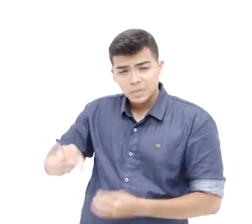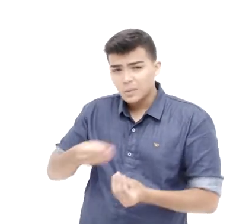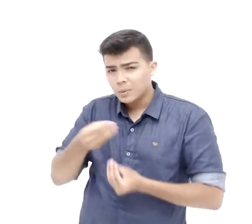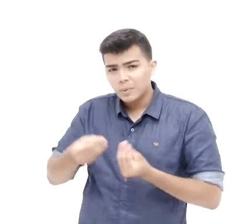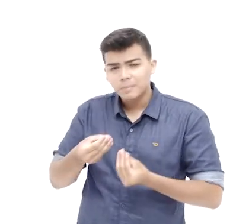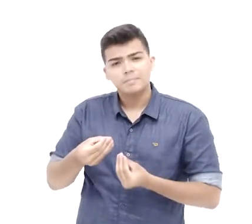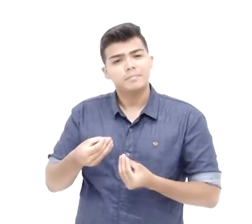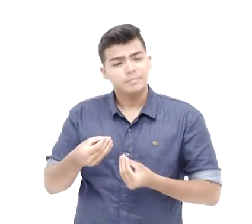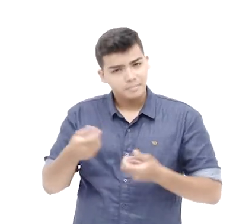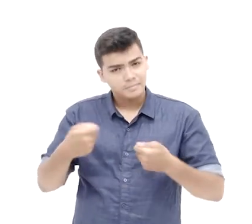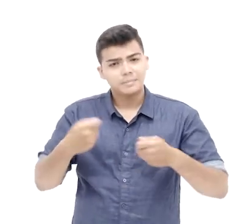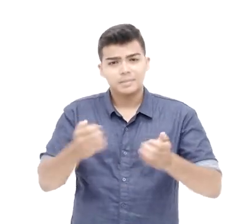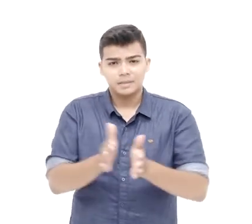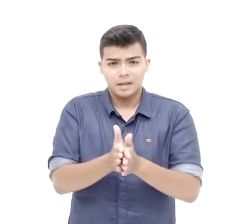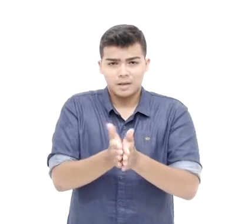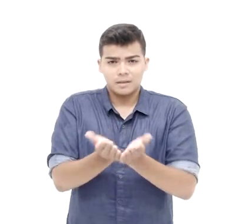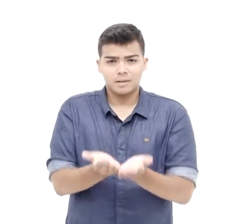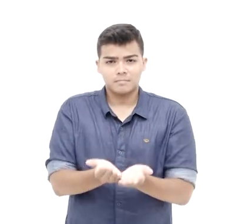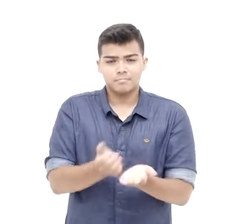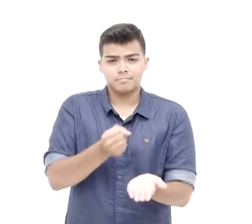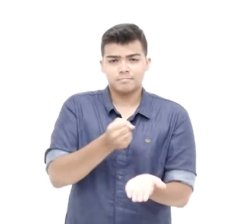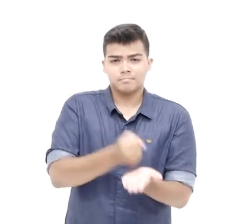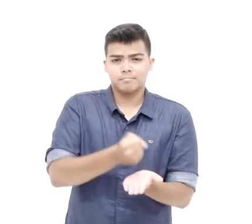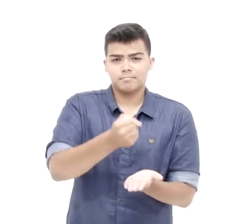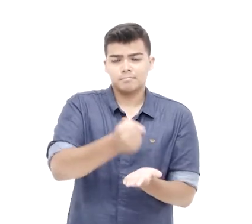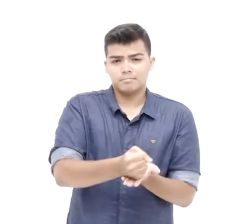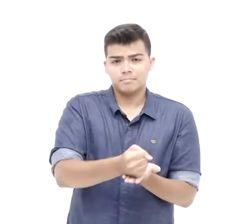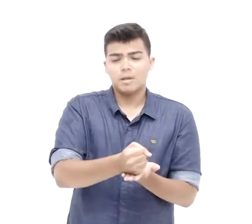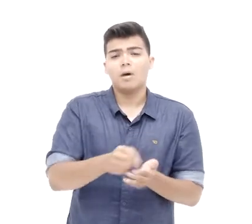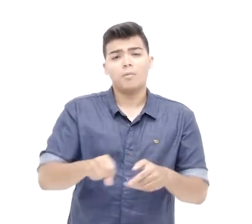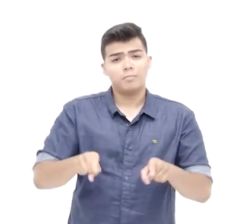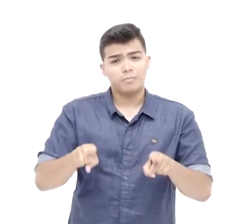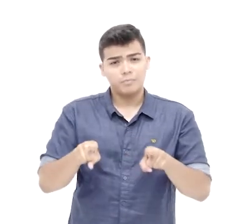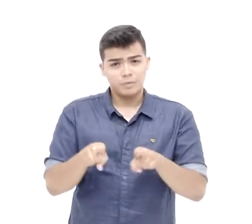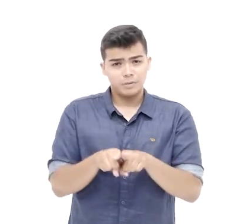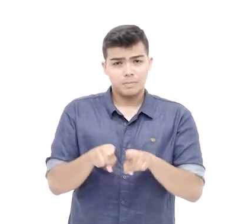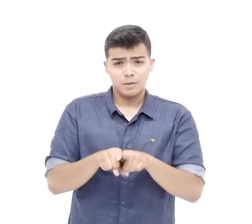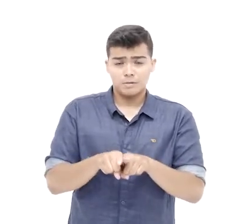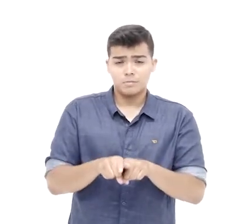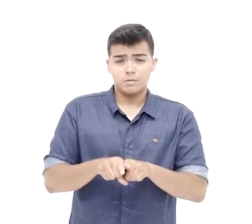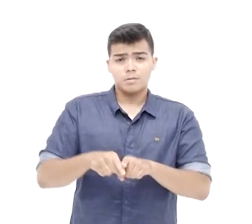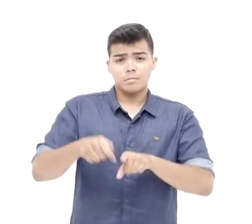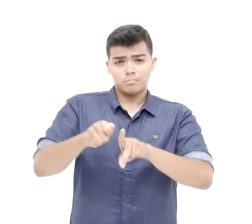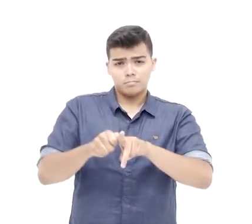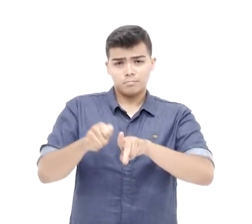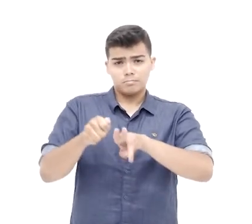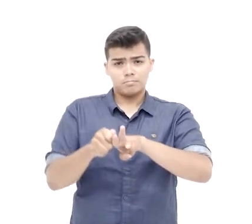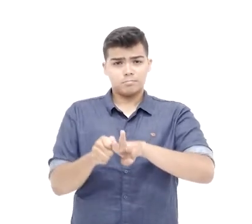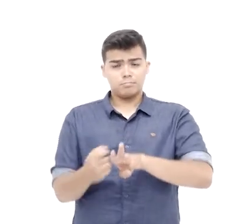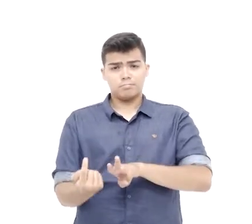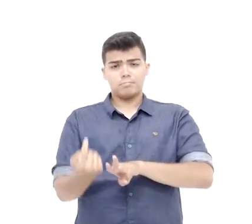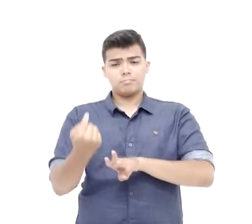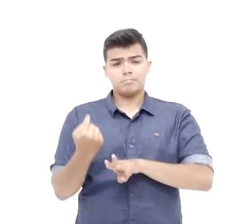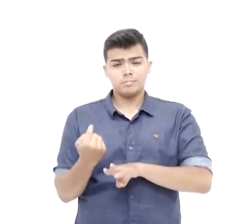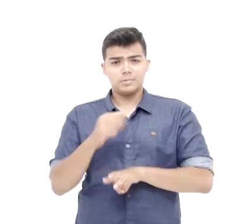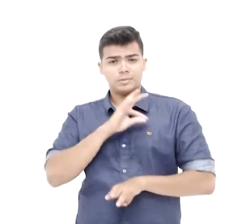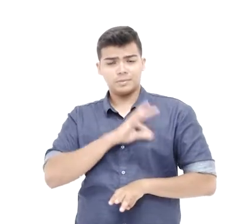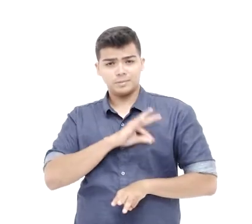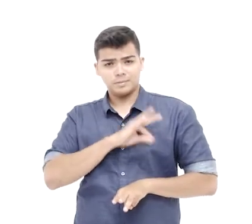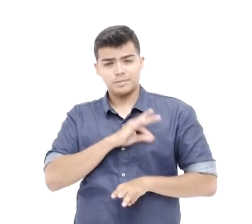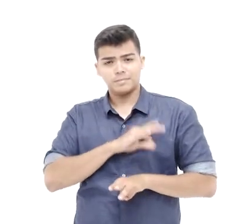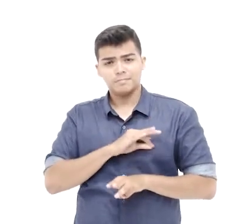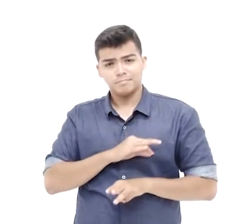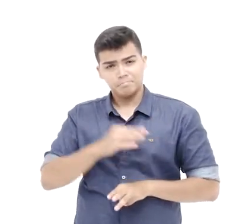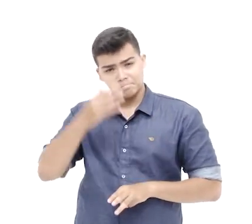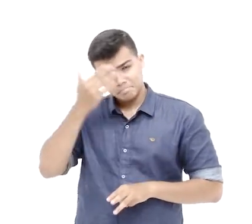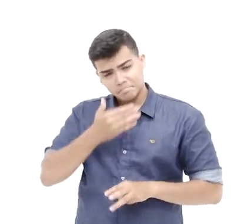ser feita através da carteira de trabalho, apresentação dos três últimos contra-cheques. Com relação à carteira de